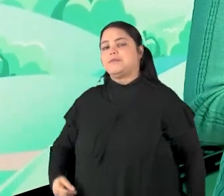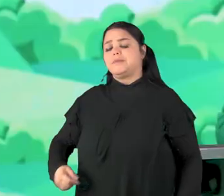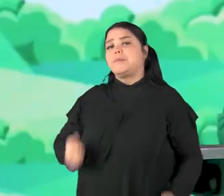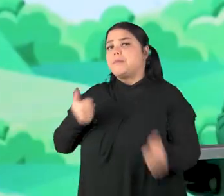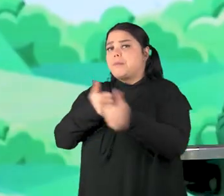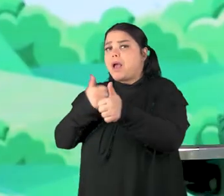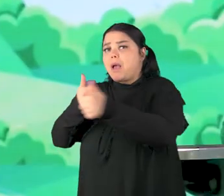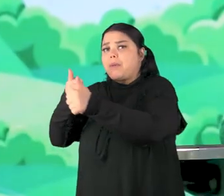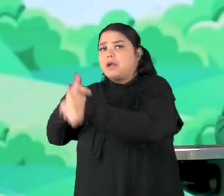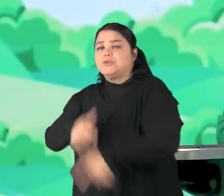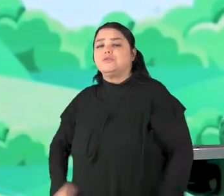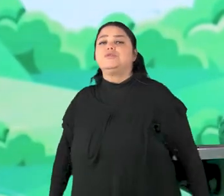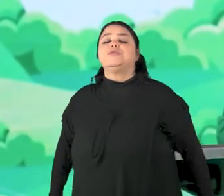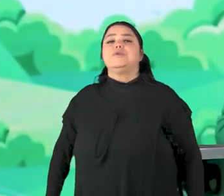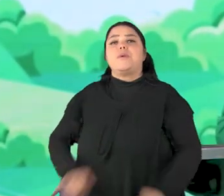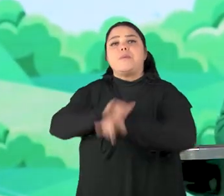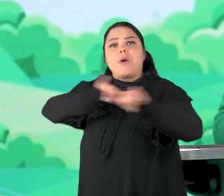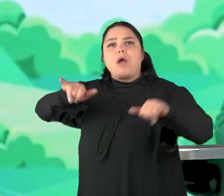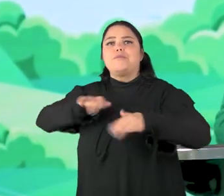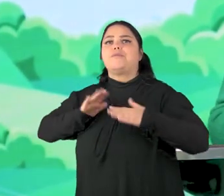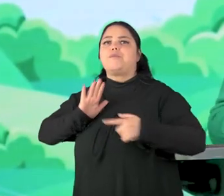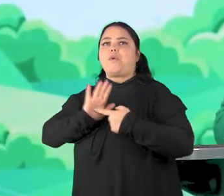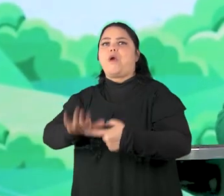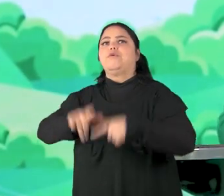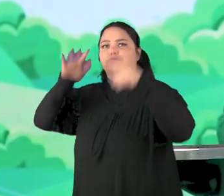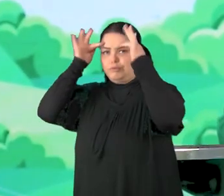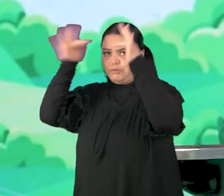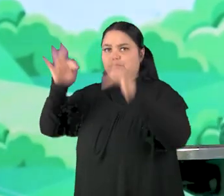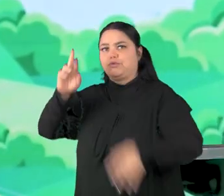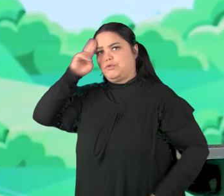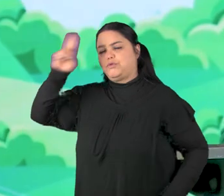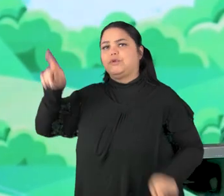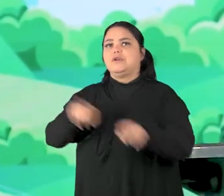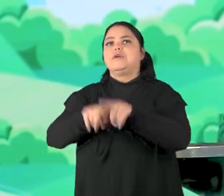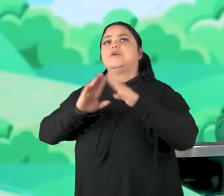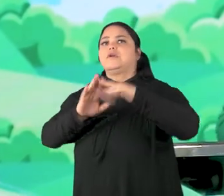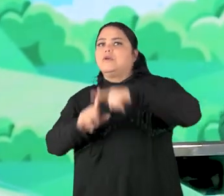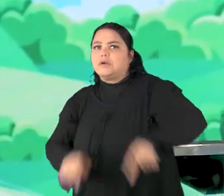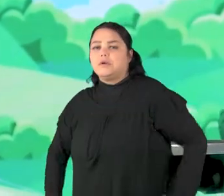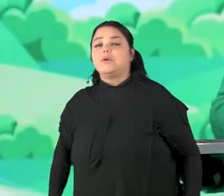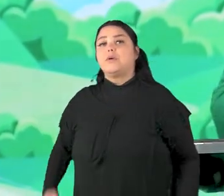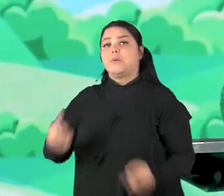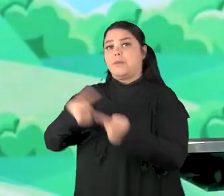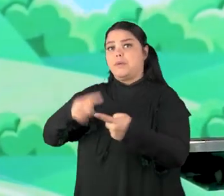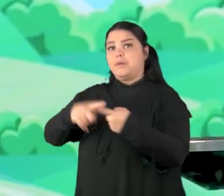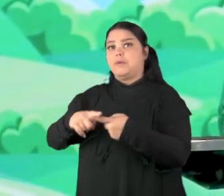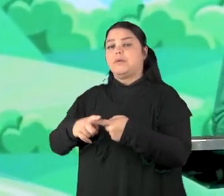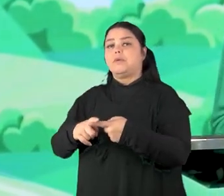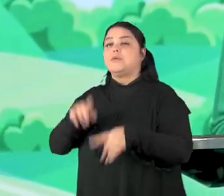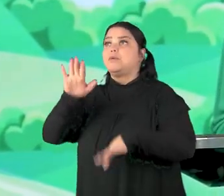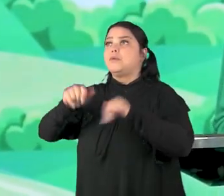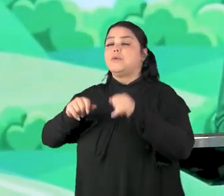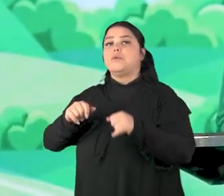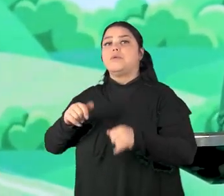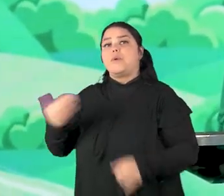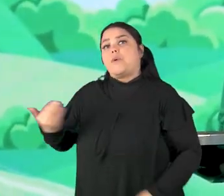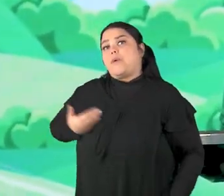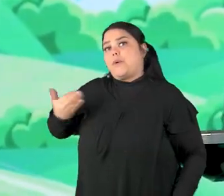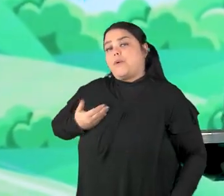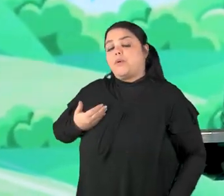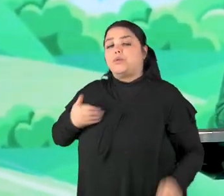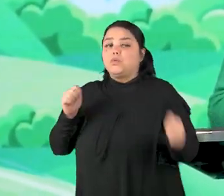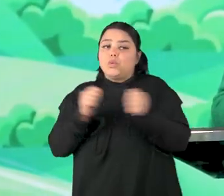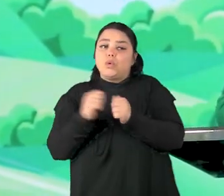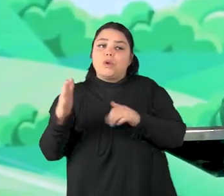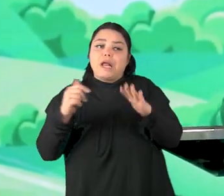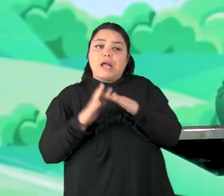volta. É assim que a gente vai mostrar a lealdade com o Senhor e também com a nossa Igreja. Porque assim a gente chama o nosso amiguinho pra vir